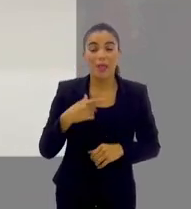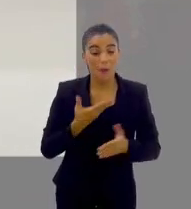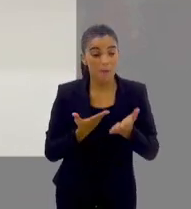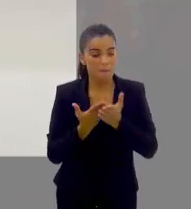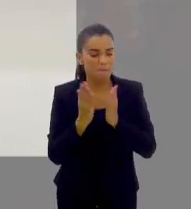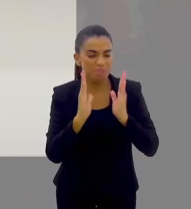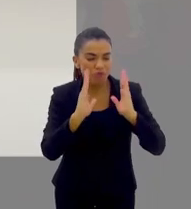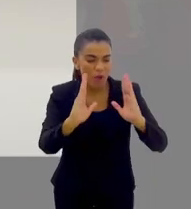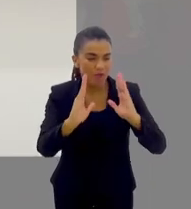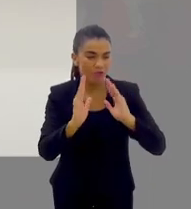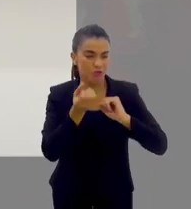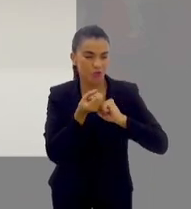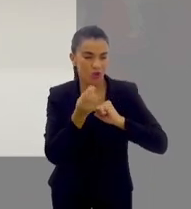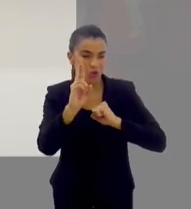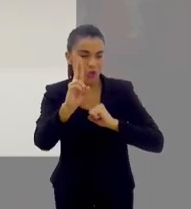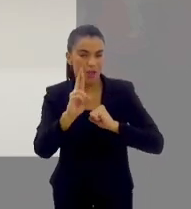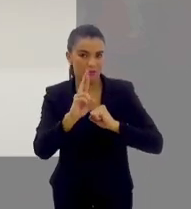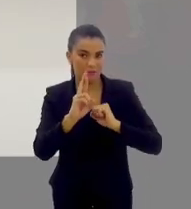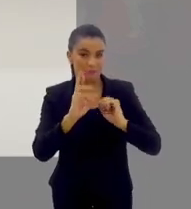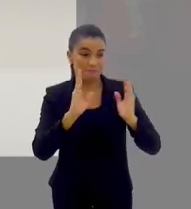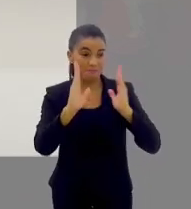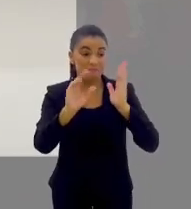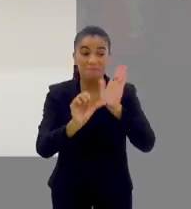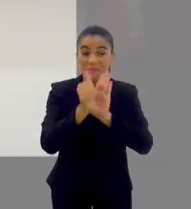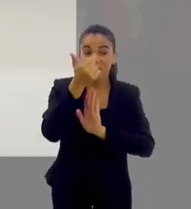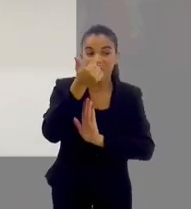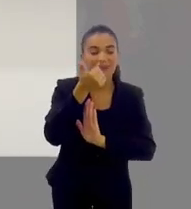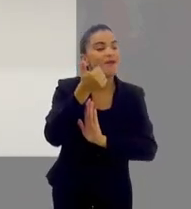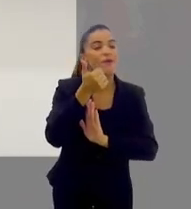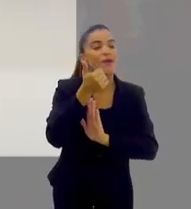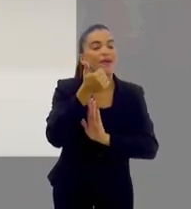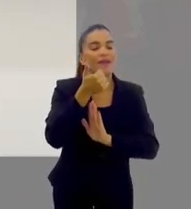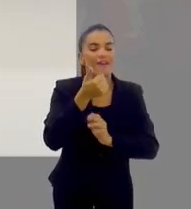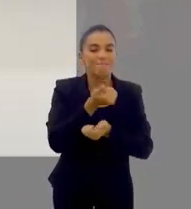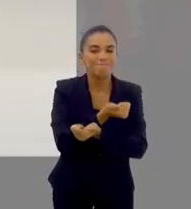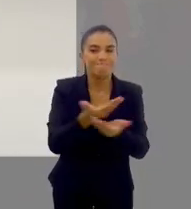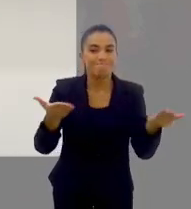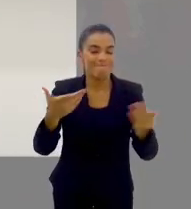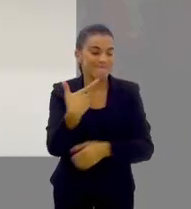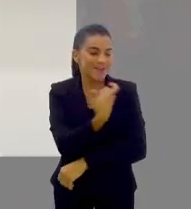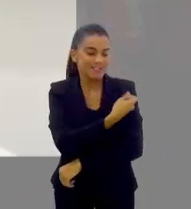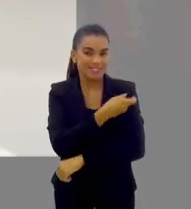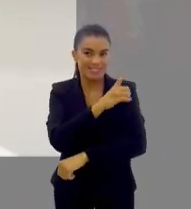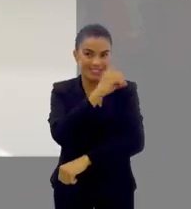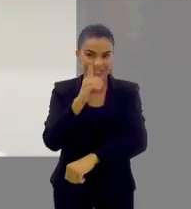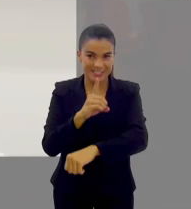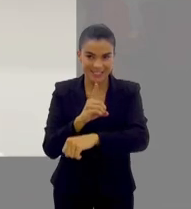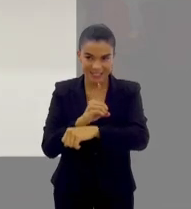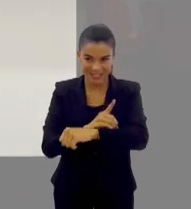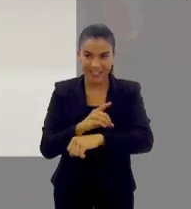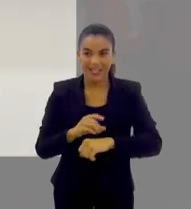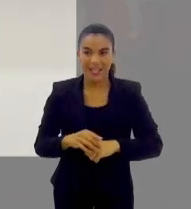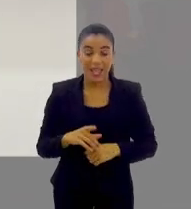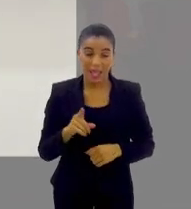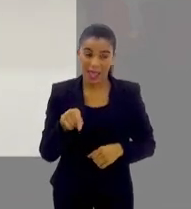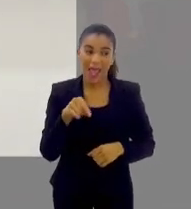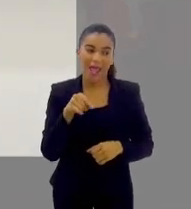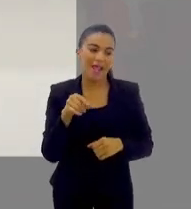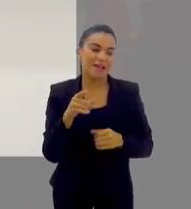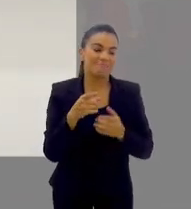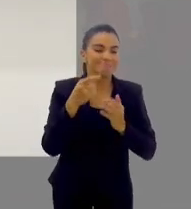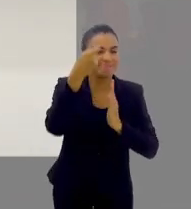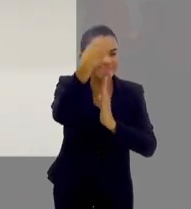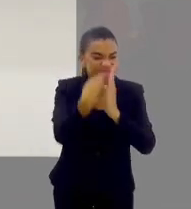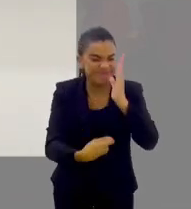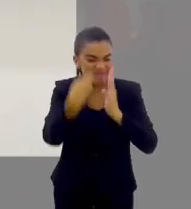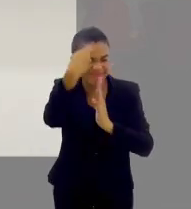no doutorado fazendo, na época do lançamento da primeira vacina da dengue, uma das nossas resenhas de doutorado era